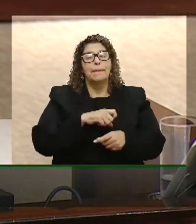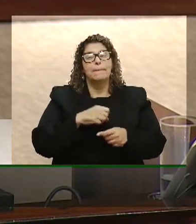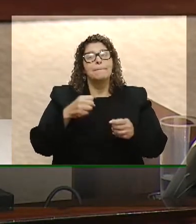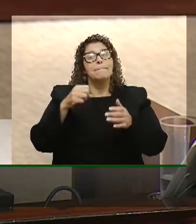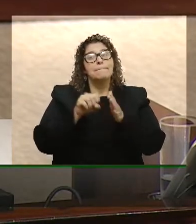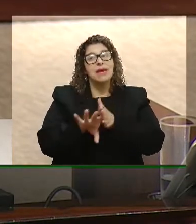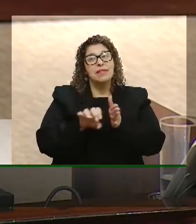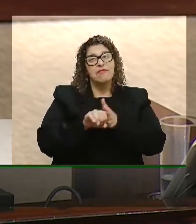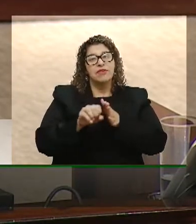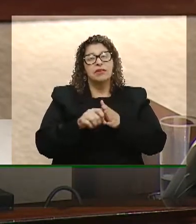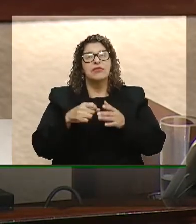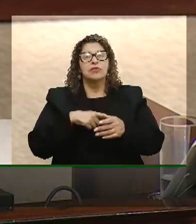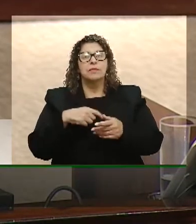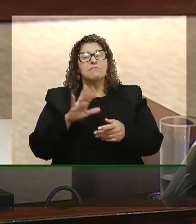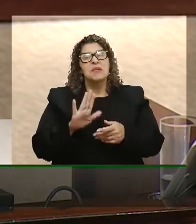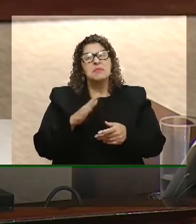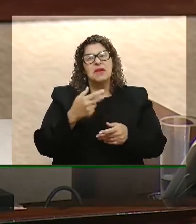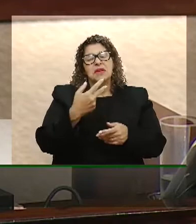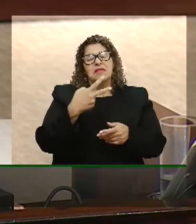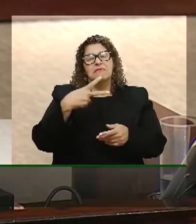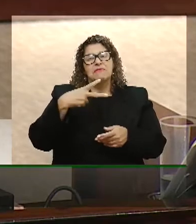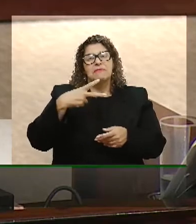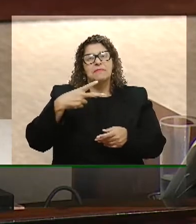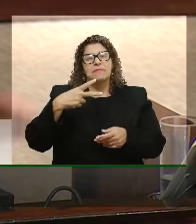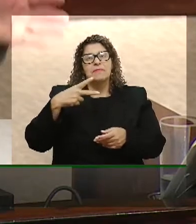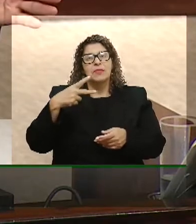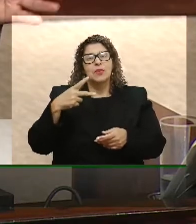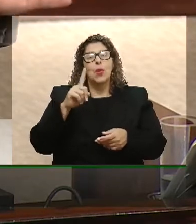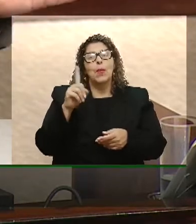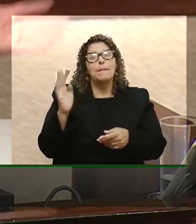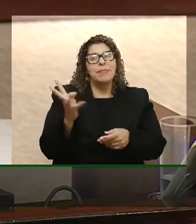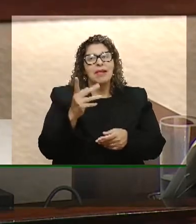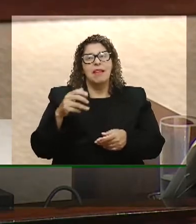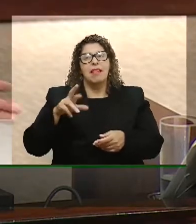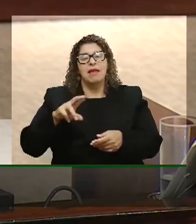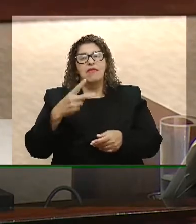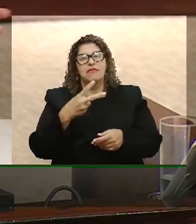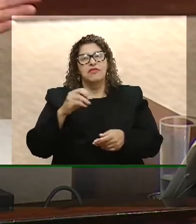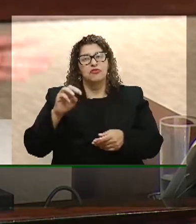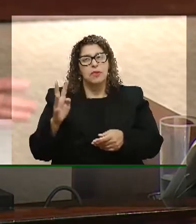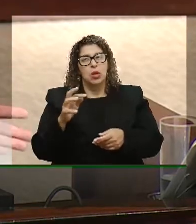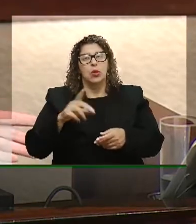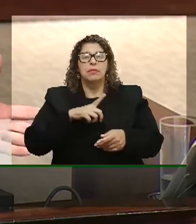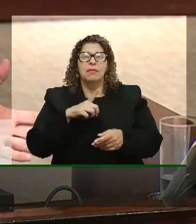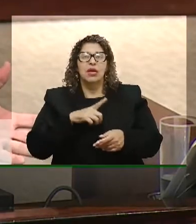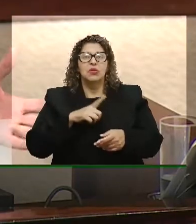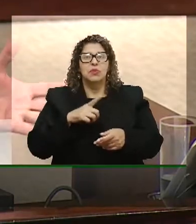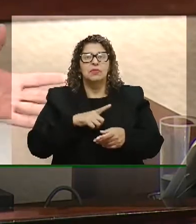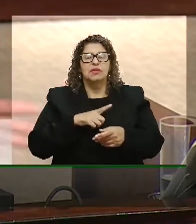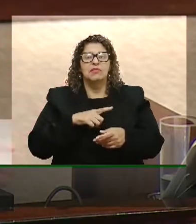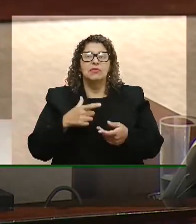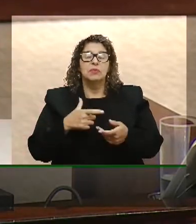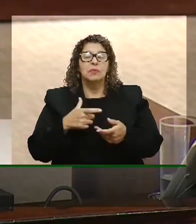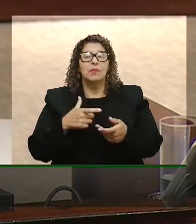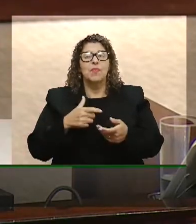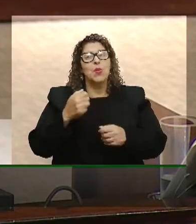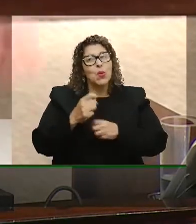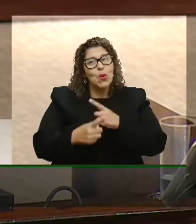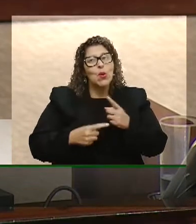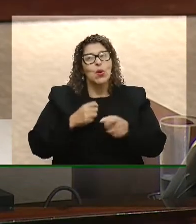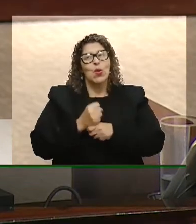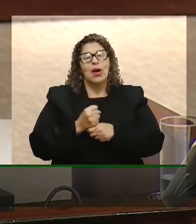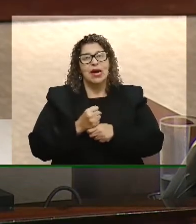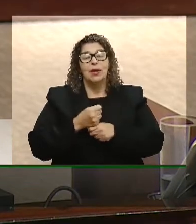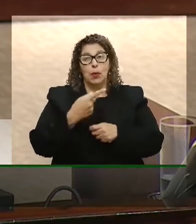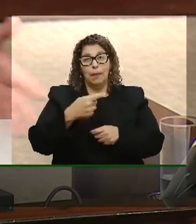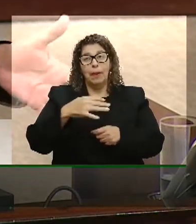equivale a 1 bilhão e 800 milhões de reais por ano. O governo vai ter uma economia de 1 bilhão e 800 milhões de reais por ano com o